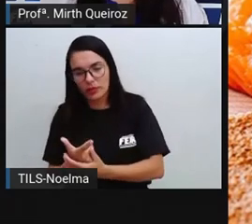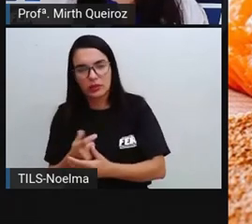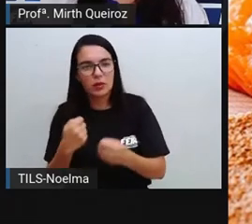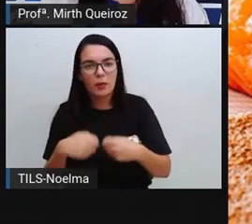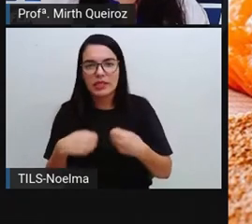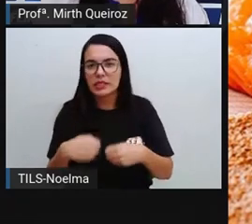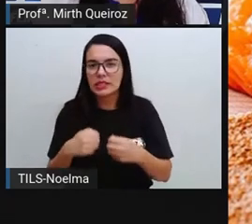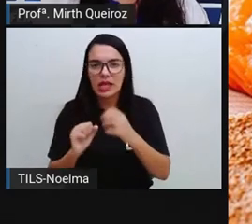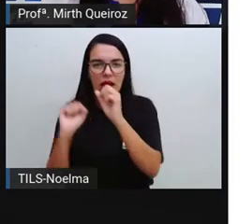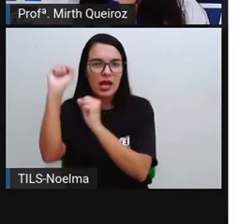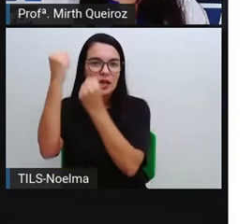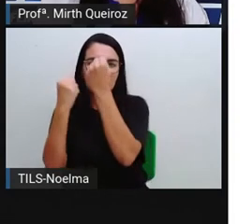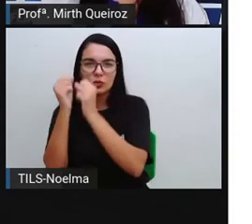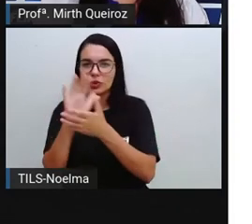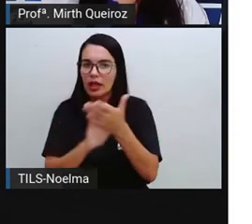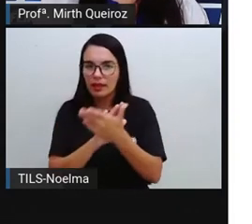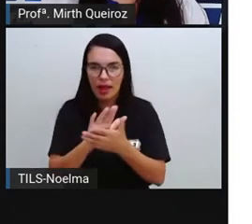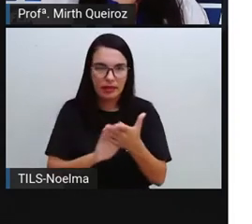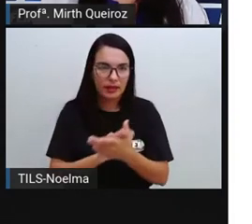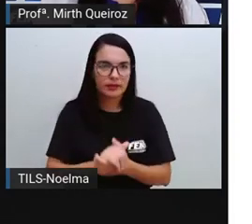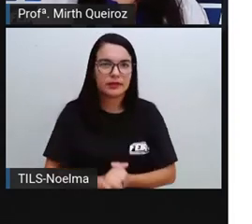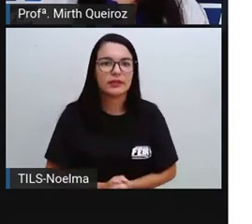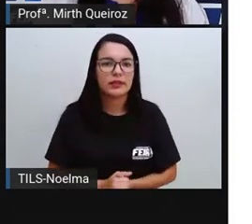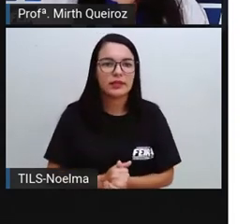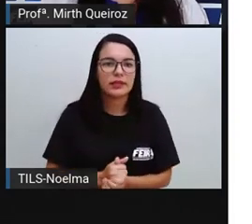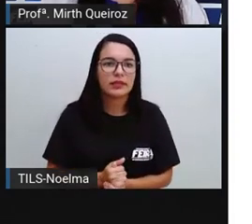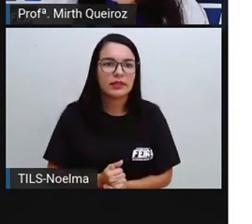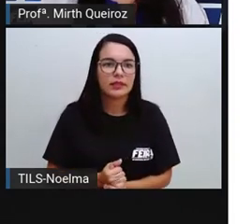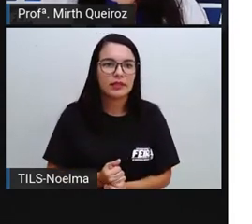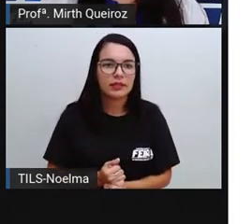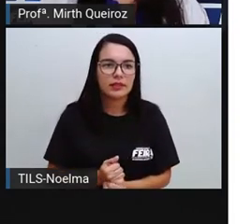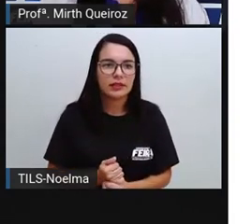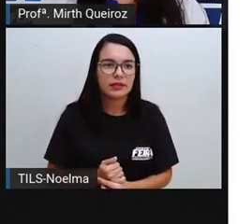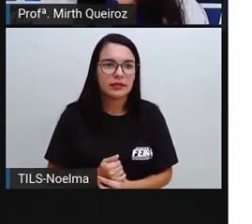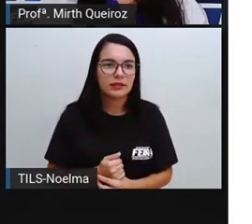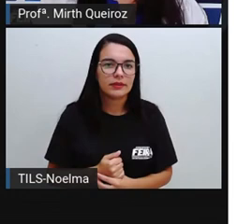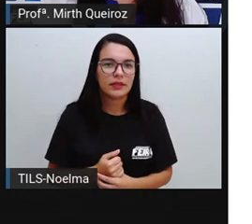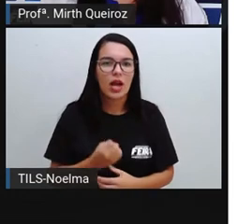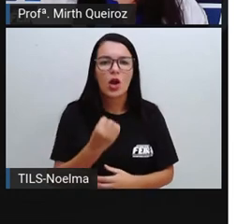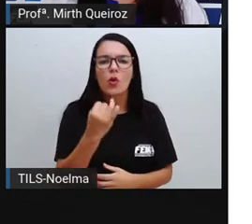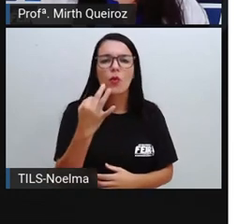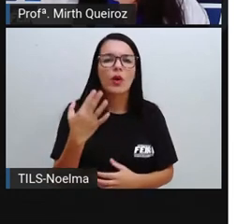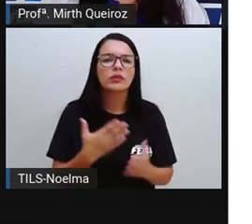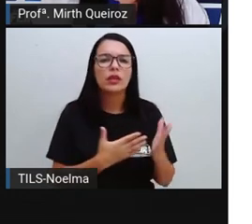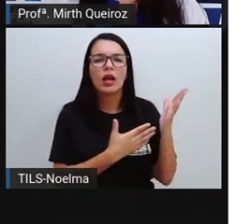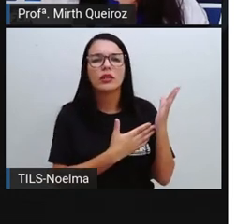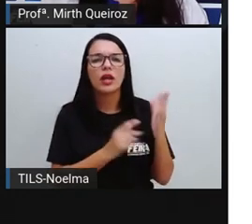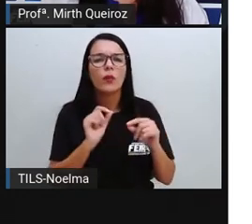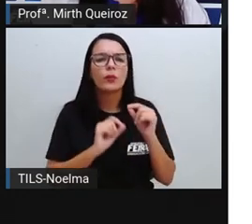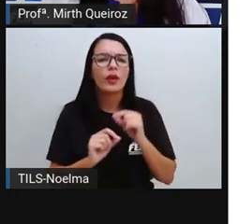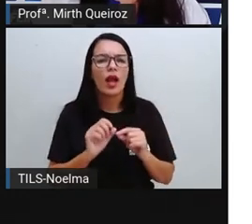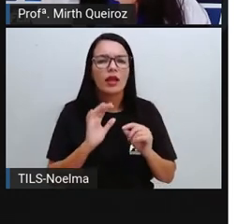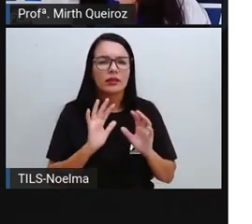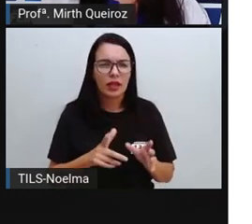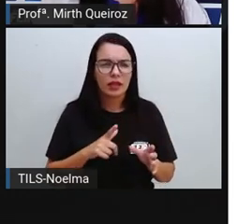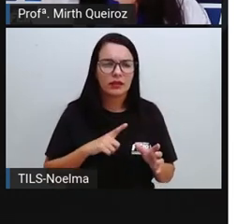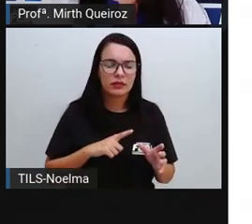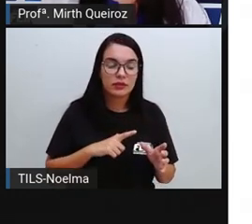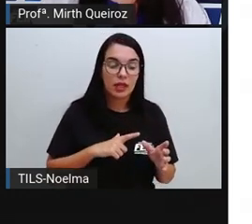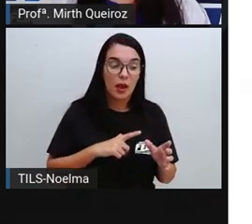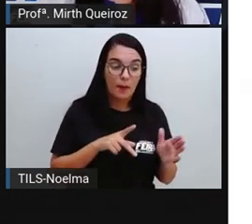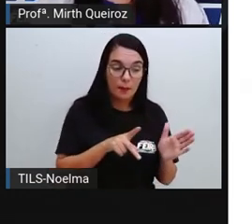consome conforme são obtidos aí a partir da natureza. Quais desses produtos são in naturas aqui